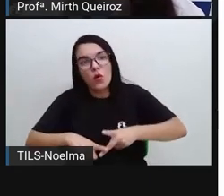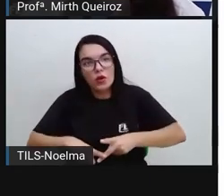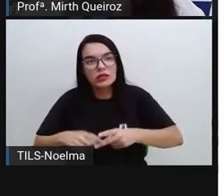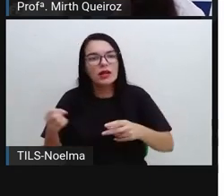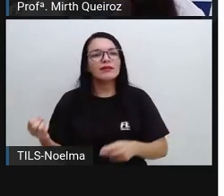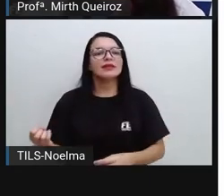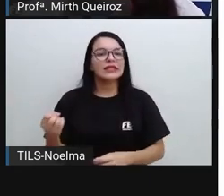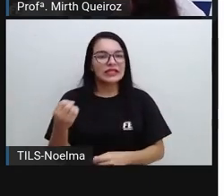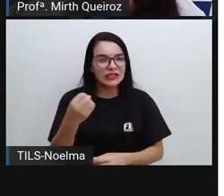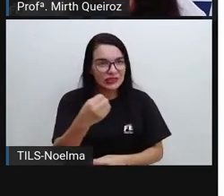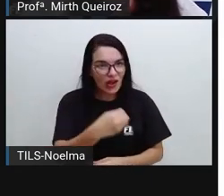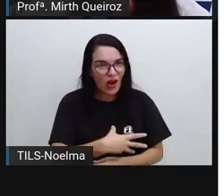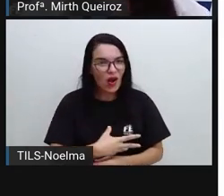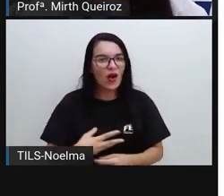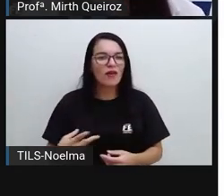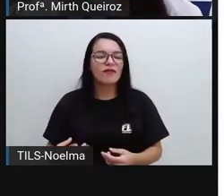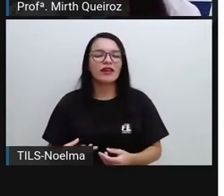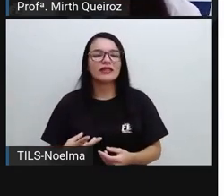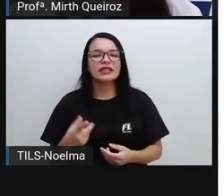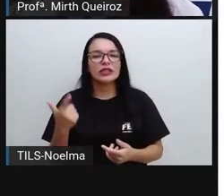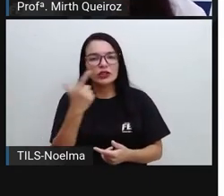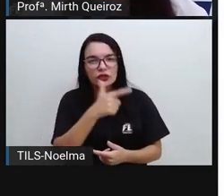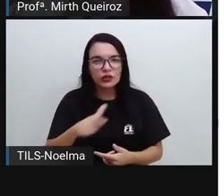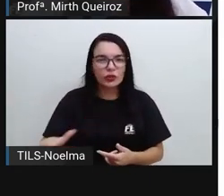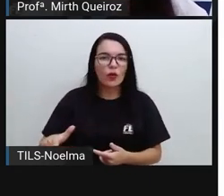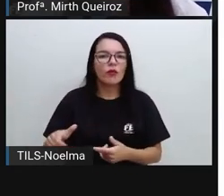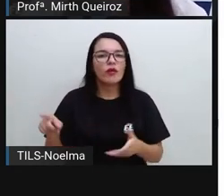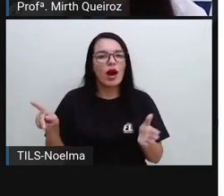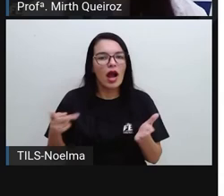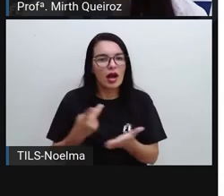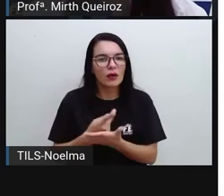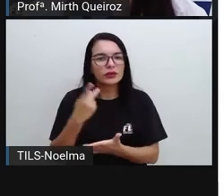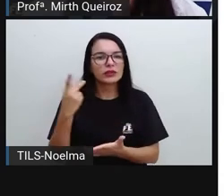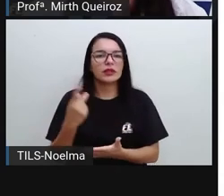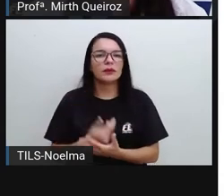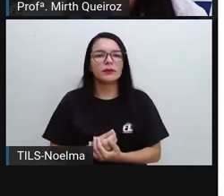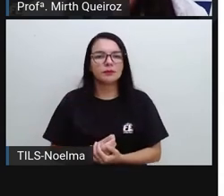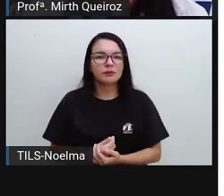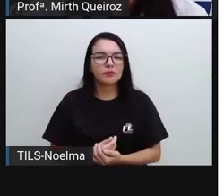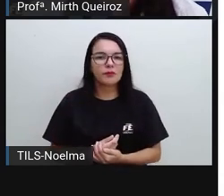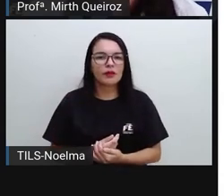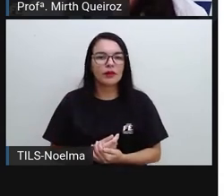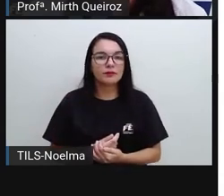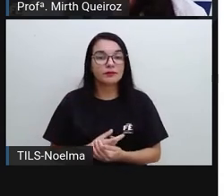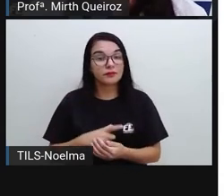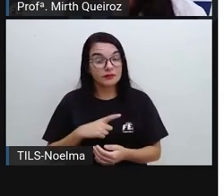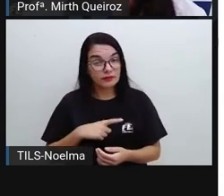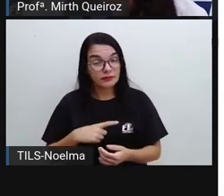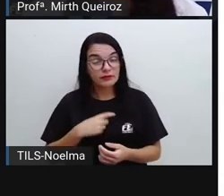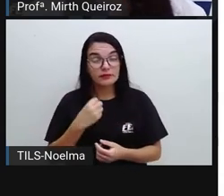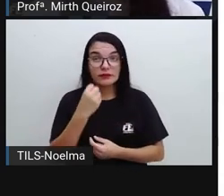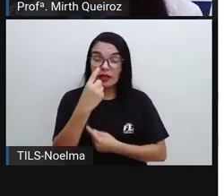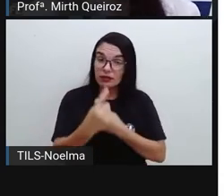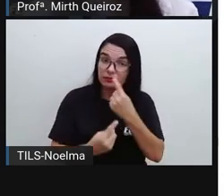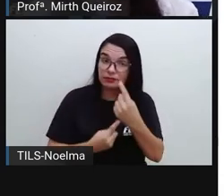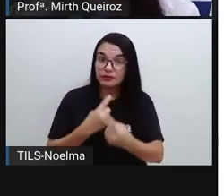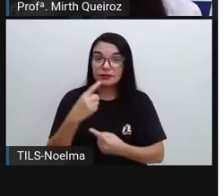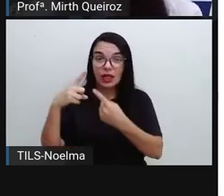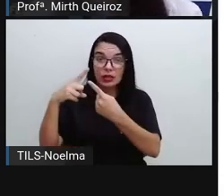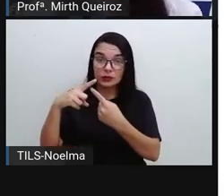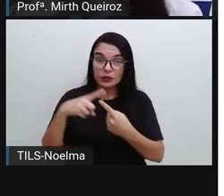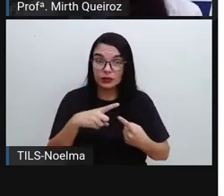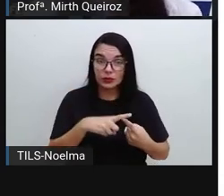foi retomada com o modernismo. E existem alguns tipos de poemas